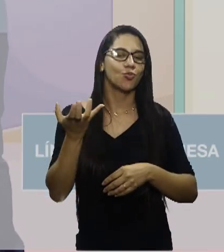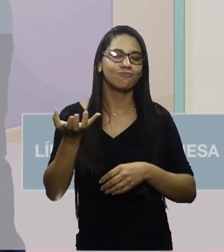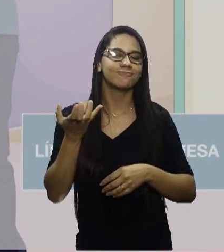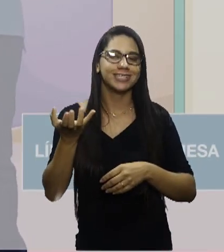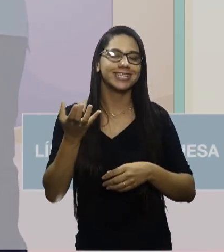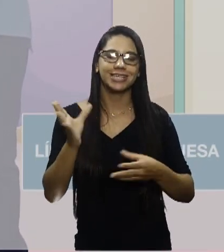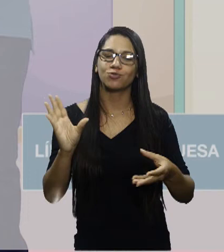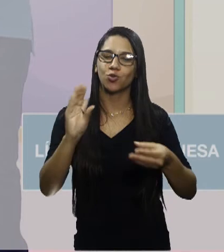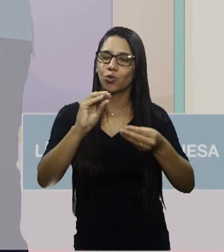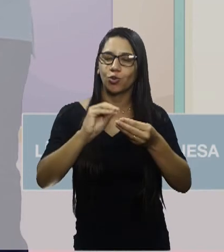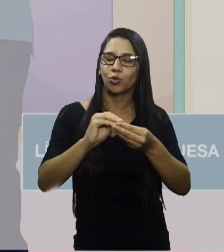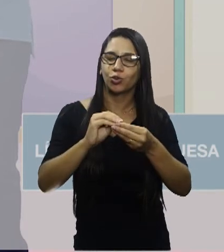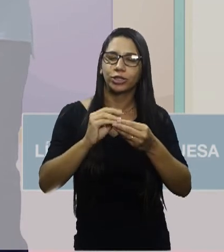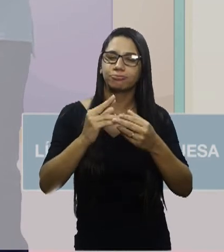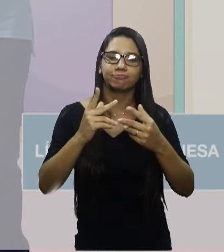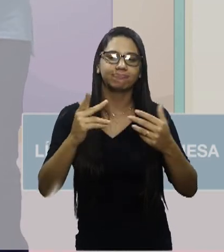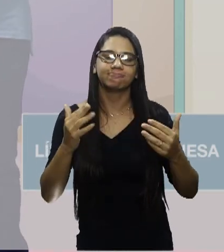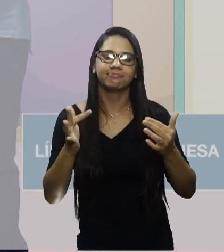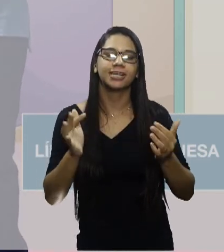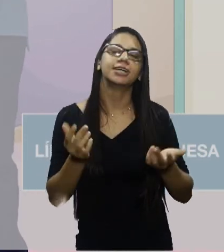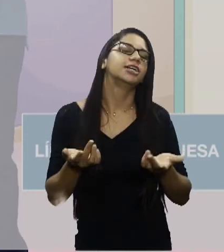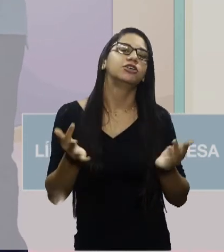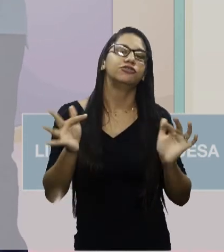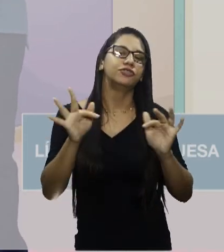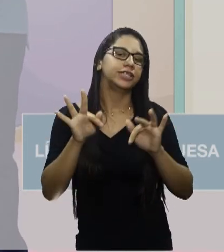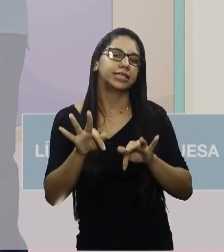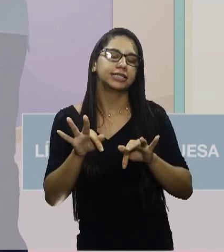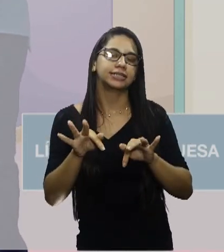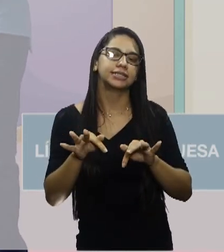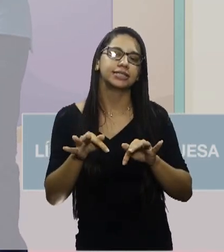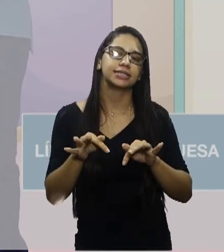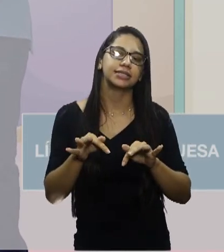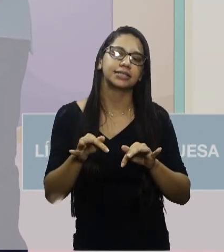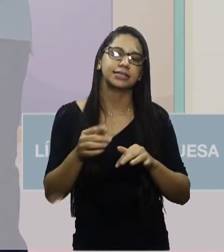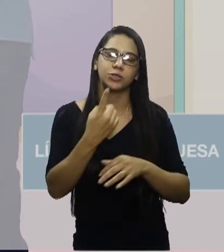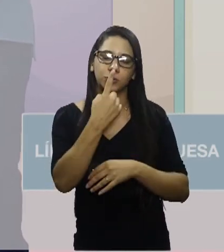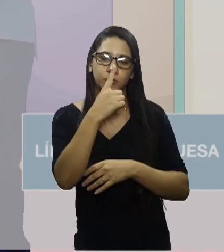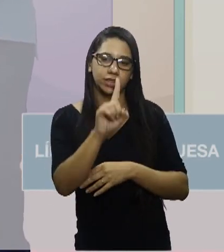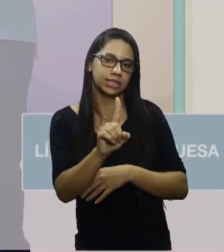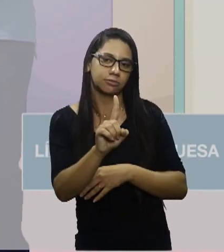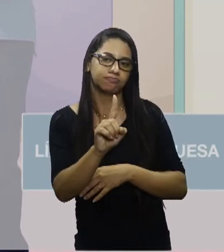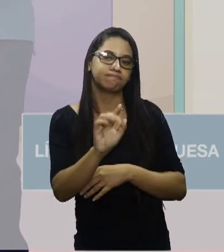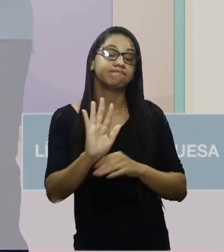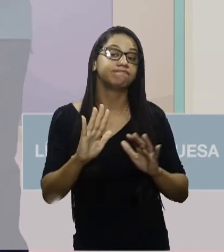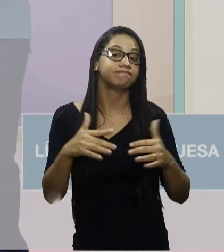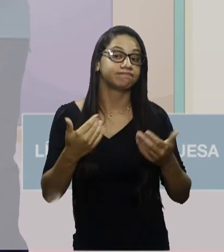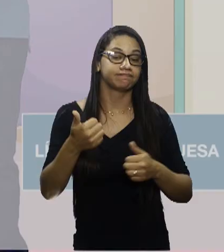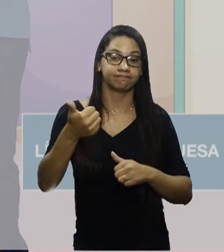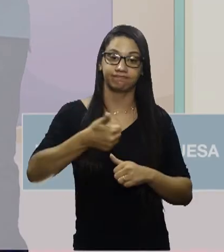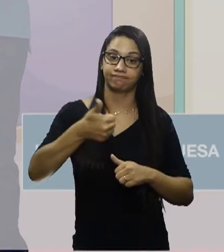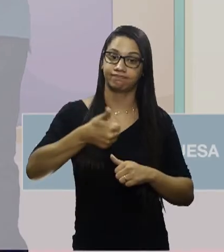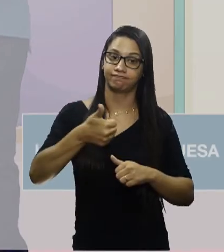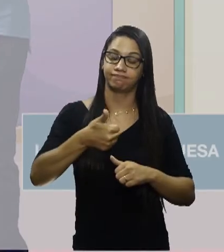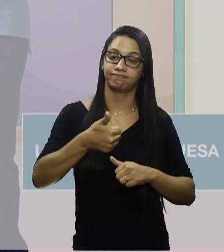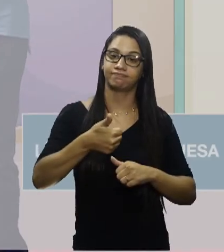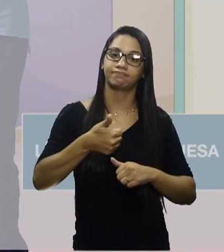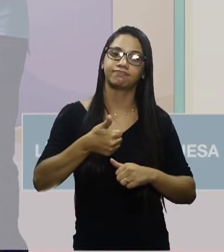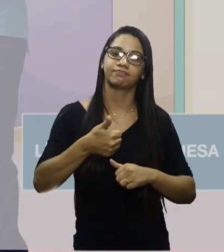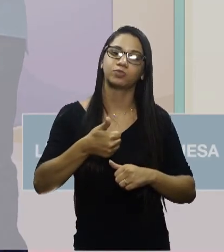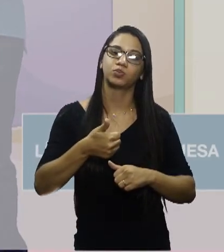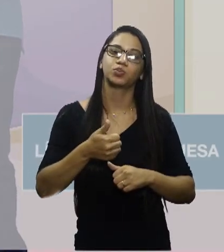de conclusão, de finalização de uma ideia. Então, na primeira oração, vamos lá.